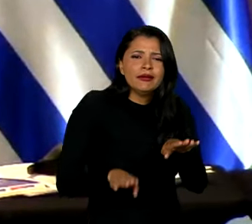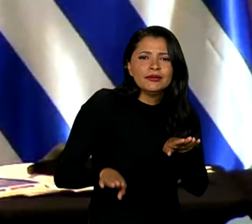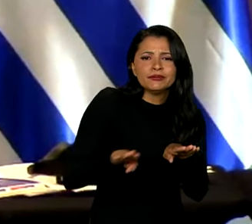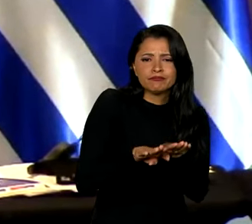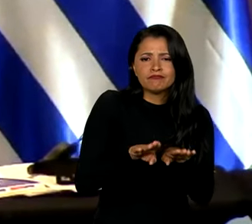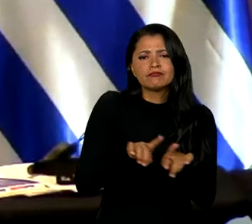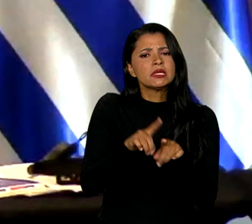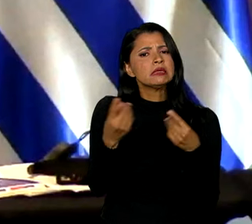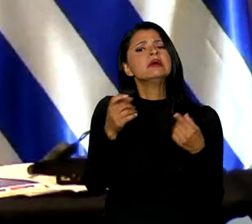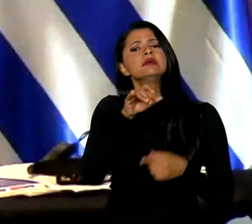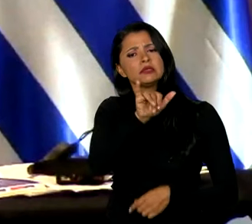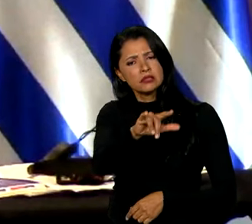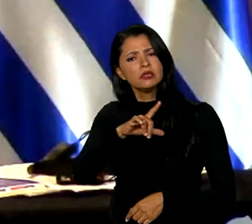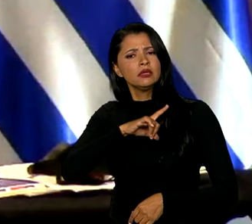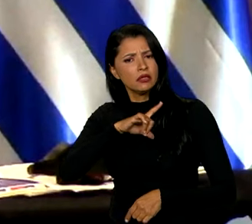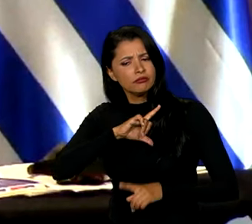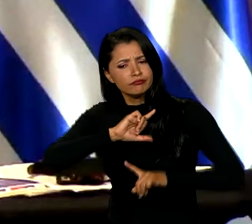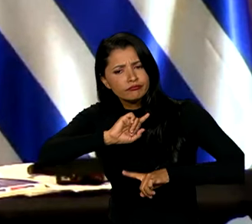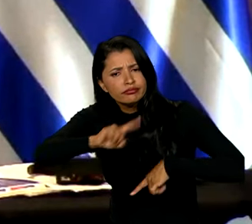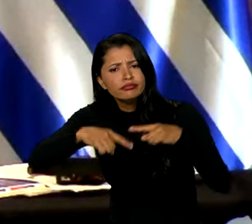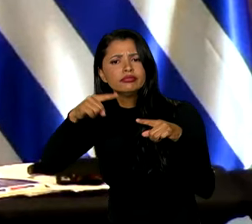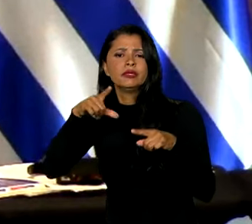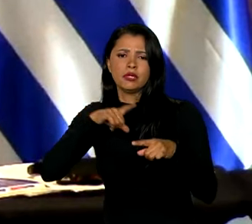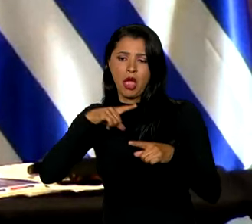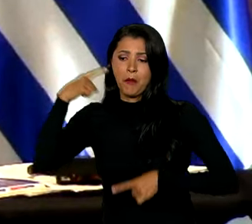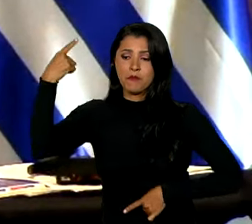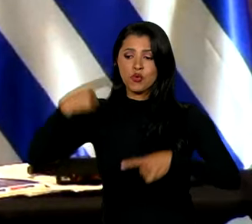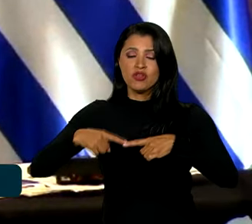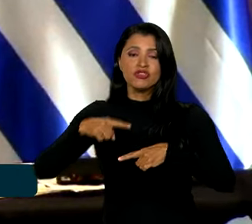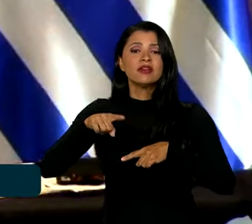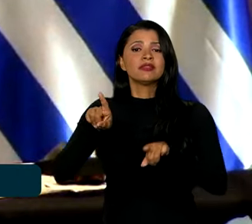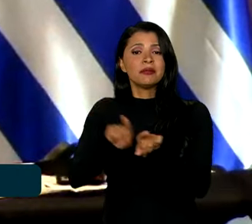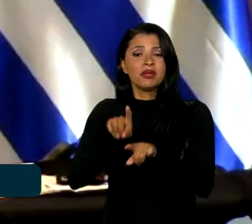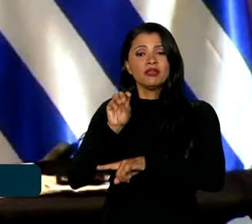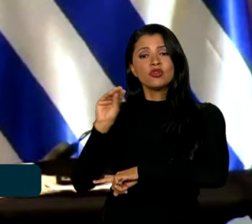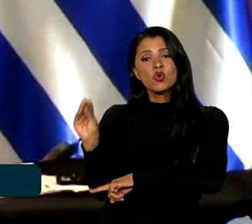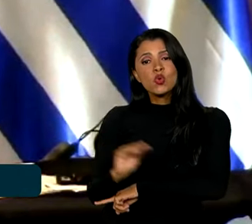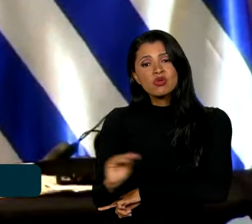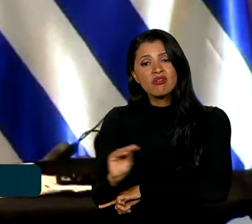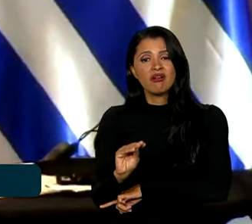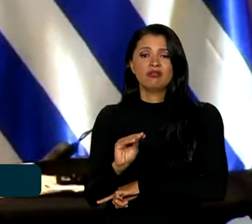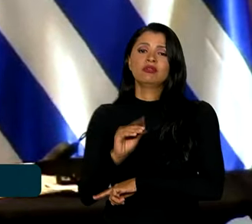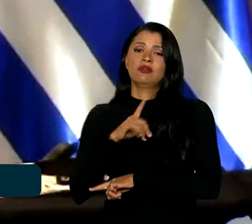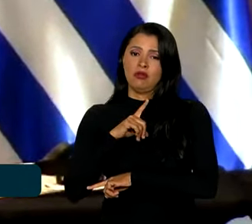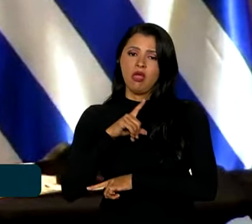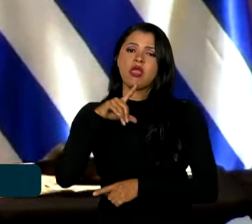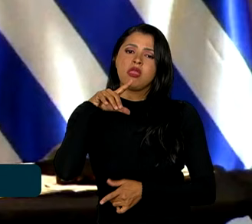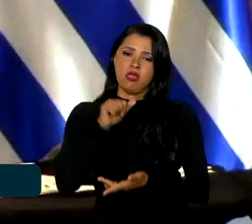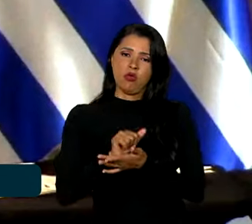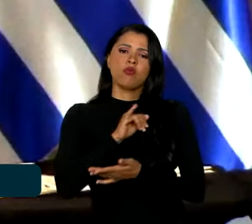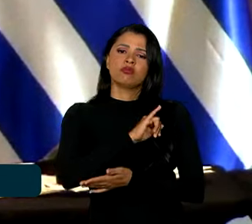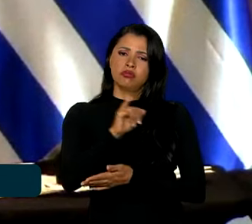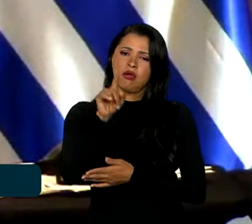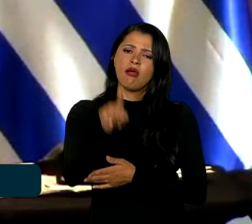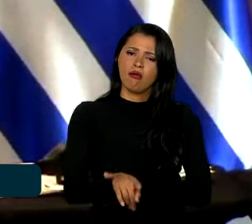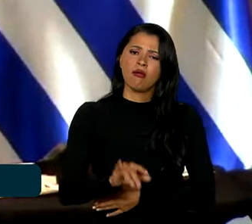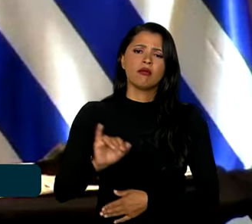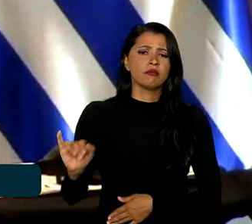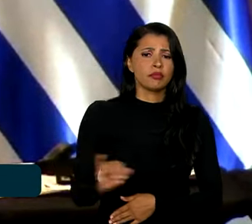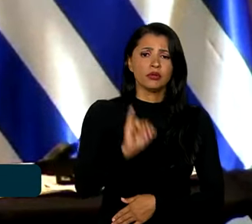se tivermos sucesso numa política de cuidados. Por isso, resisto como muito importante